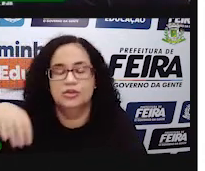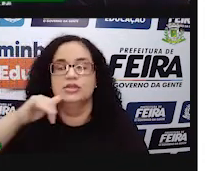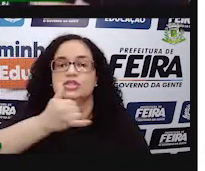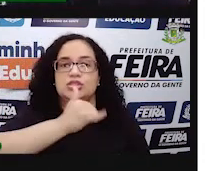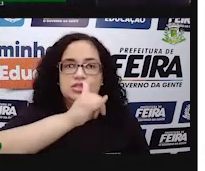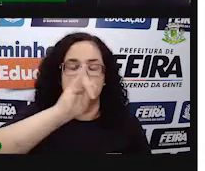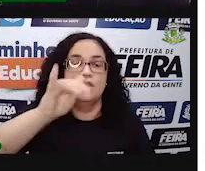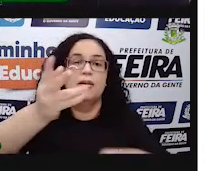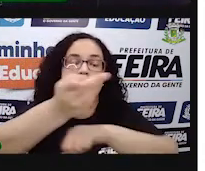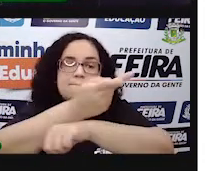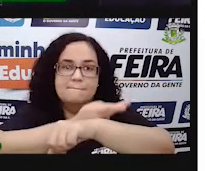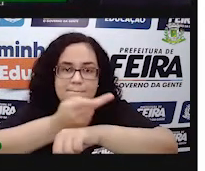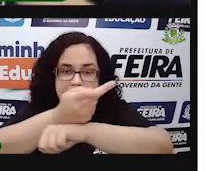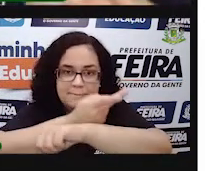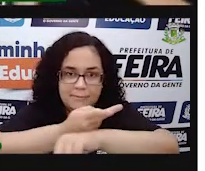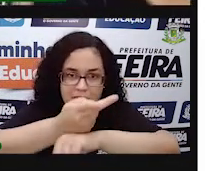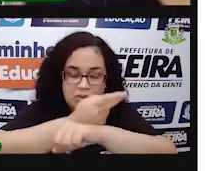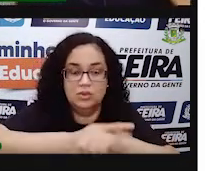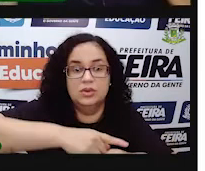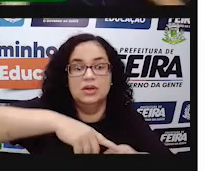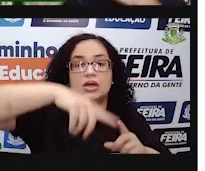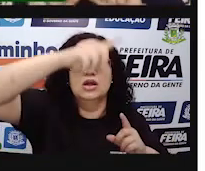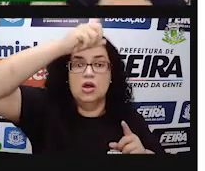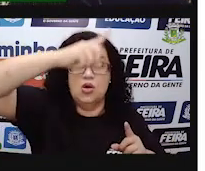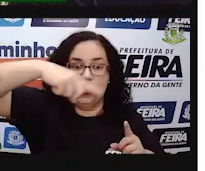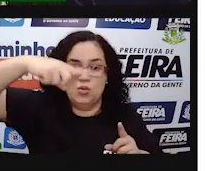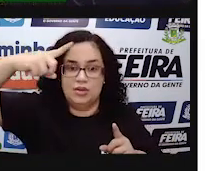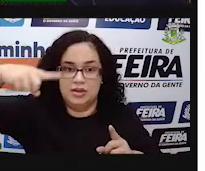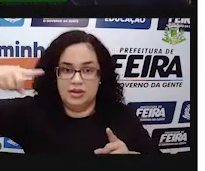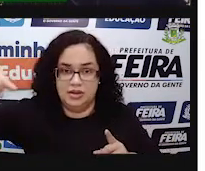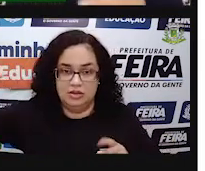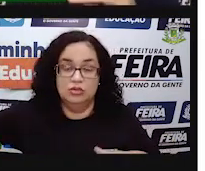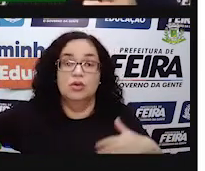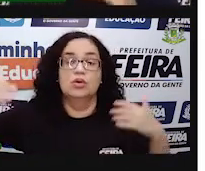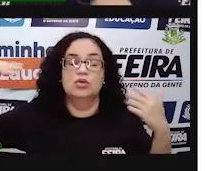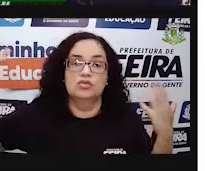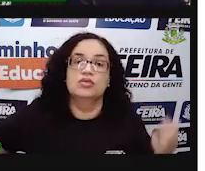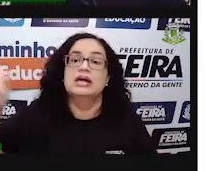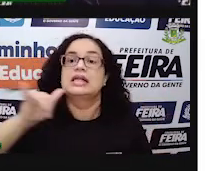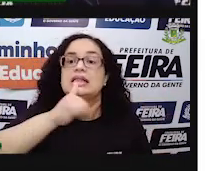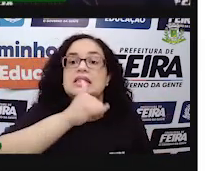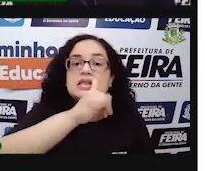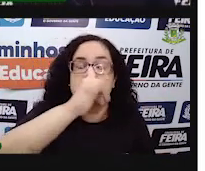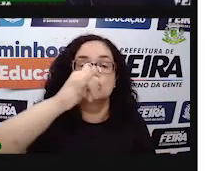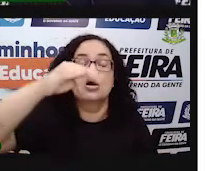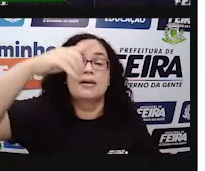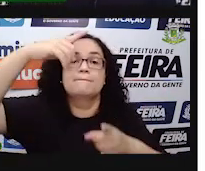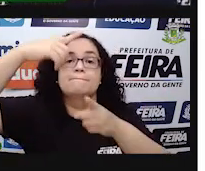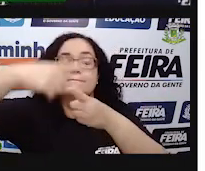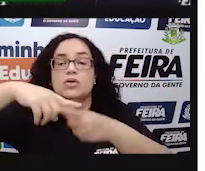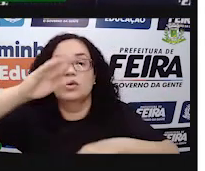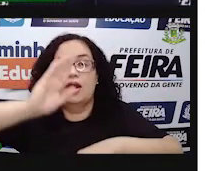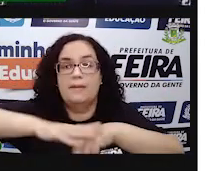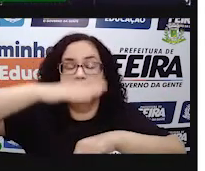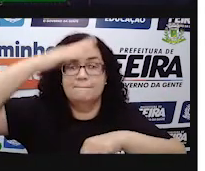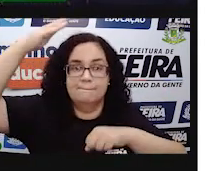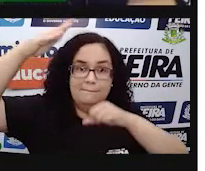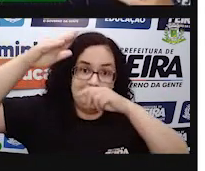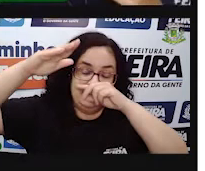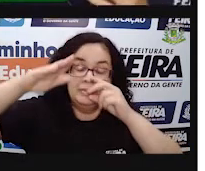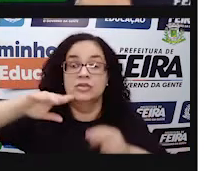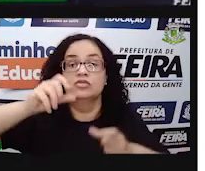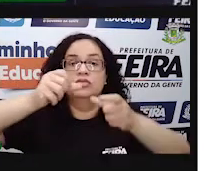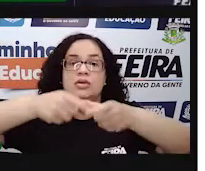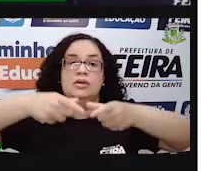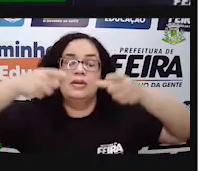Já pega a sua conta de energia. Procura lá o gráficozinho e veja qual foi o mês de maior consumo de energia. E